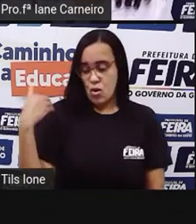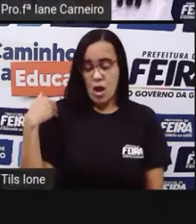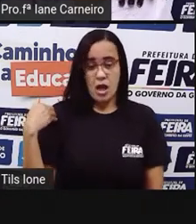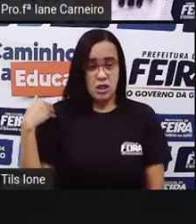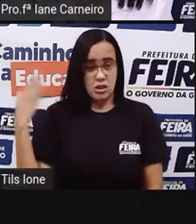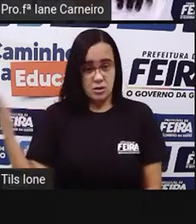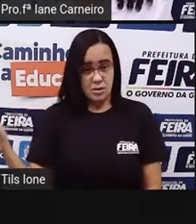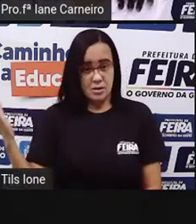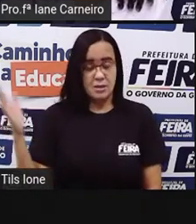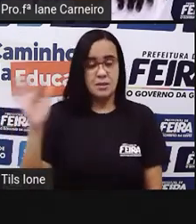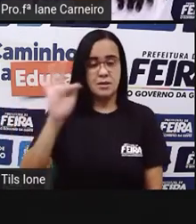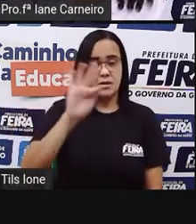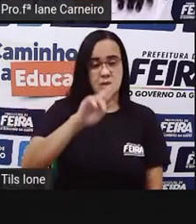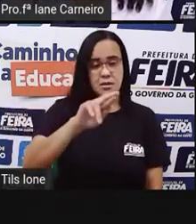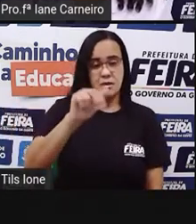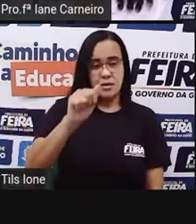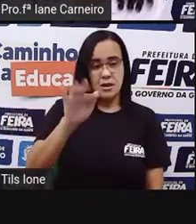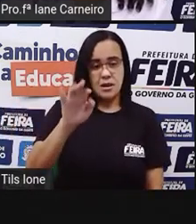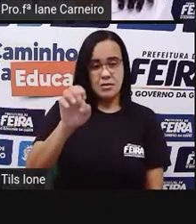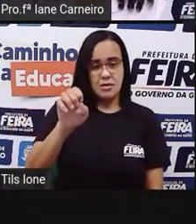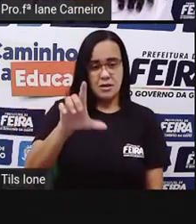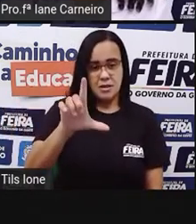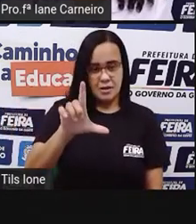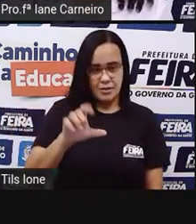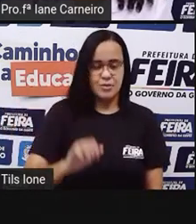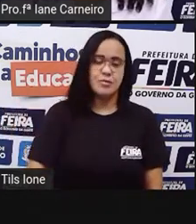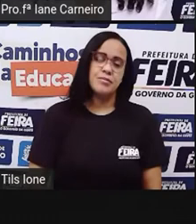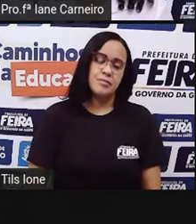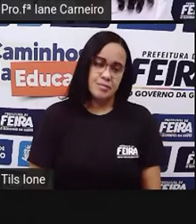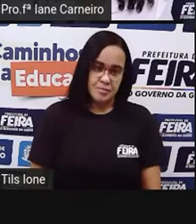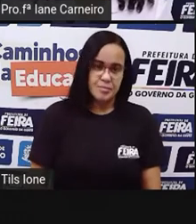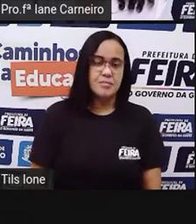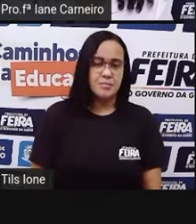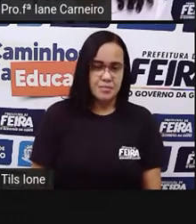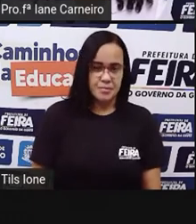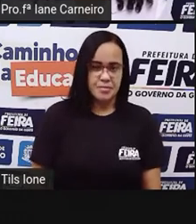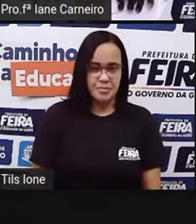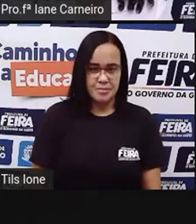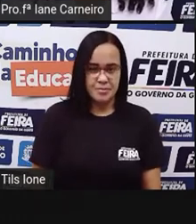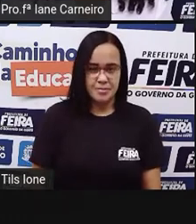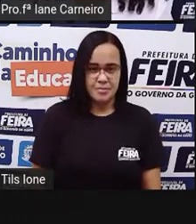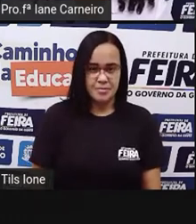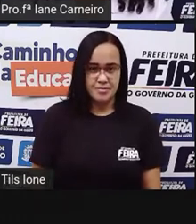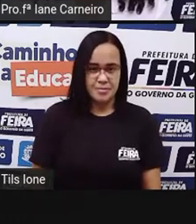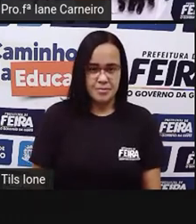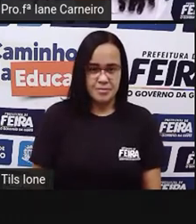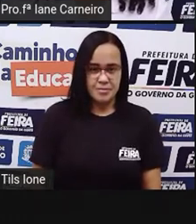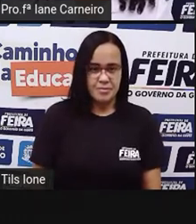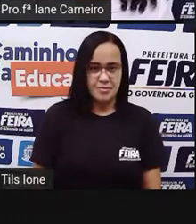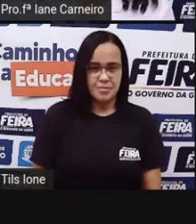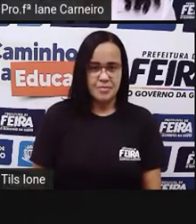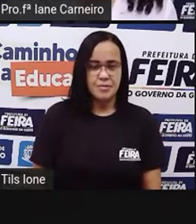À esquerda, Aqui é à direita e aqui é à esquerda. Então, quem está aqui, ó? Bruno.